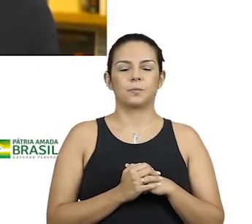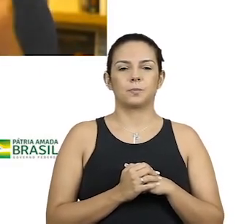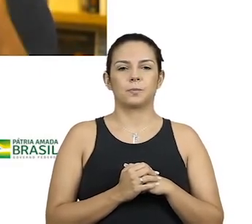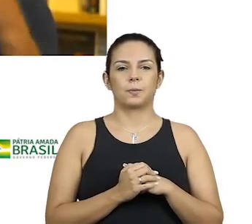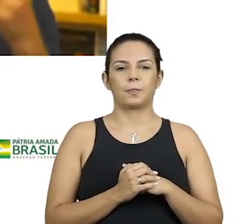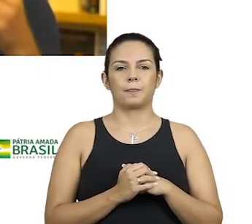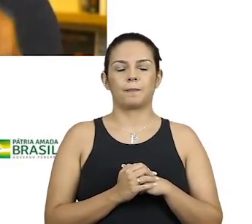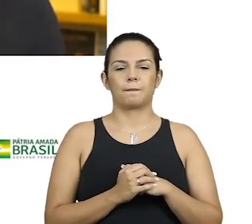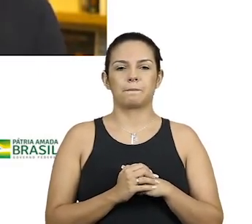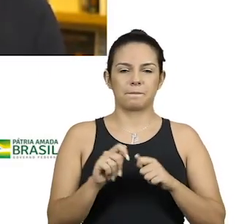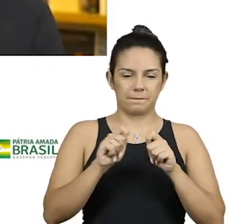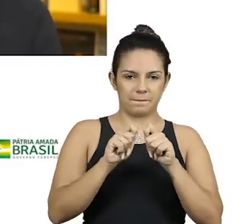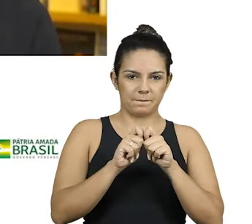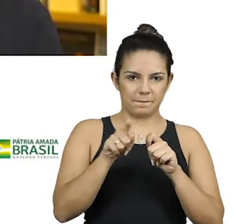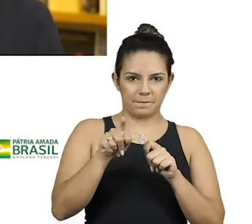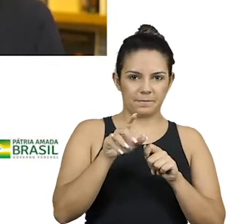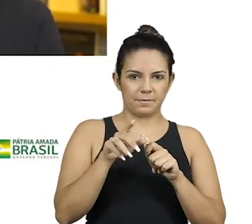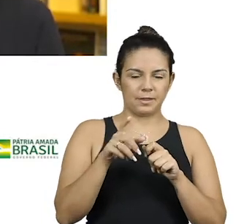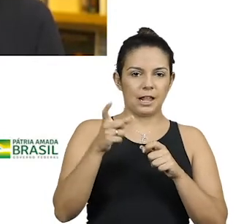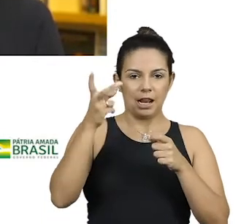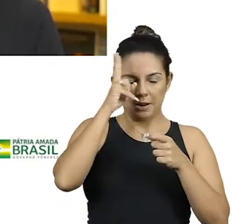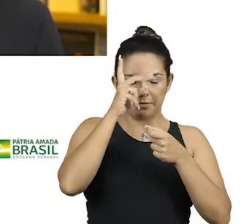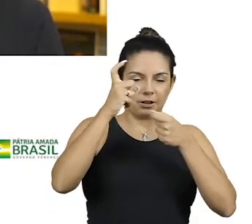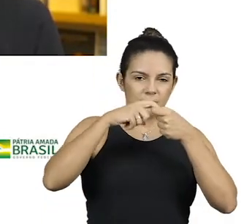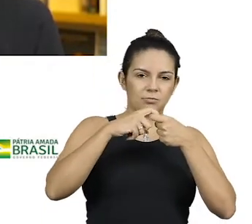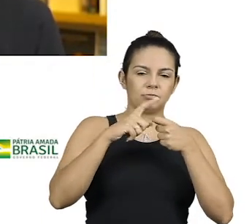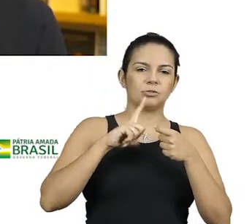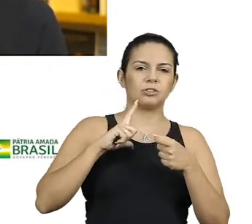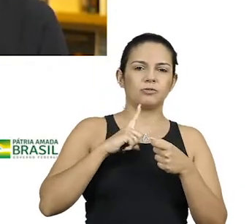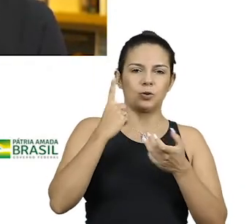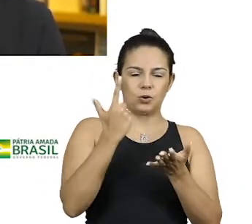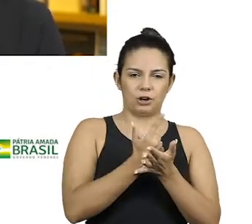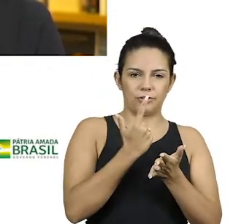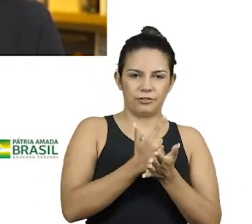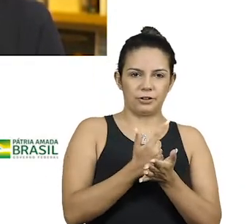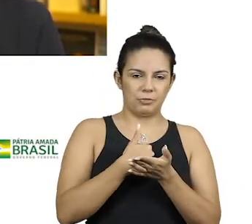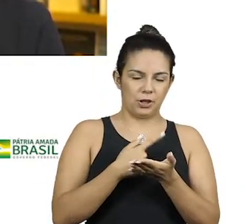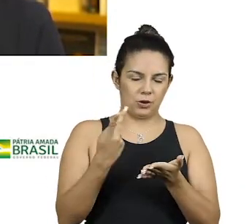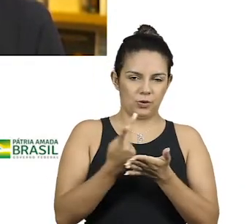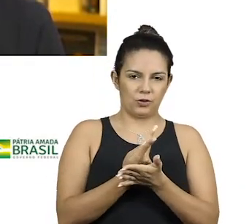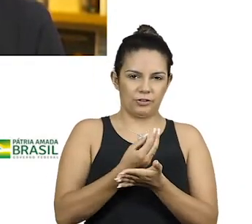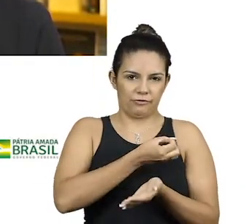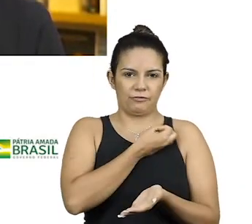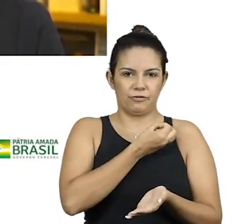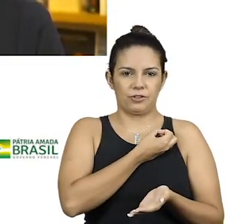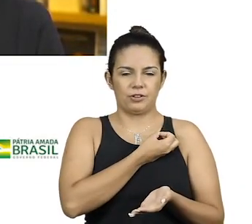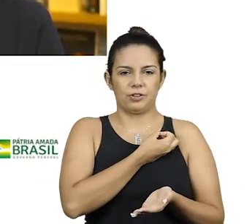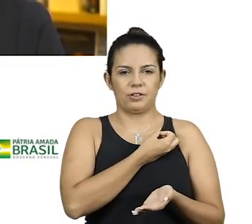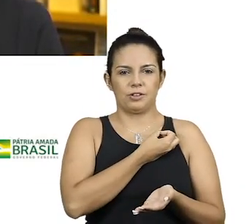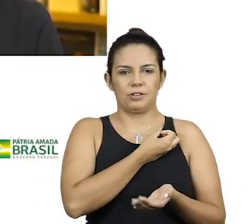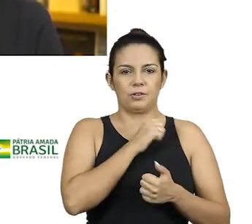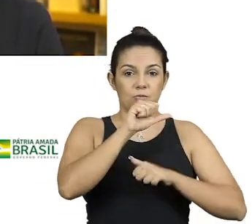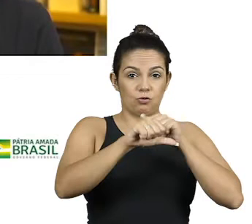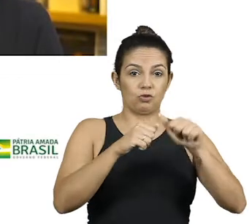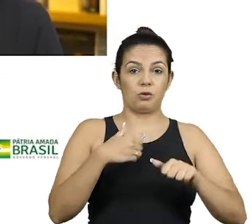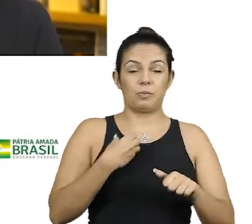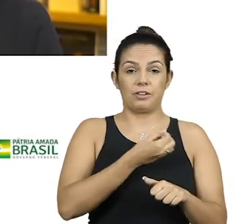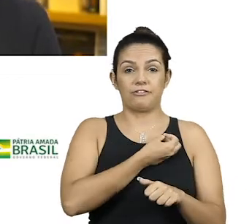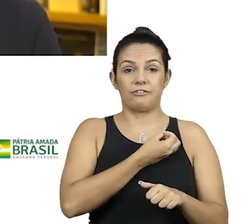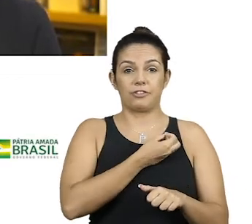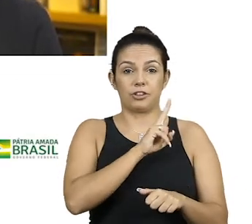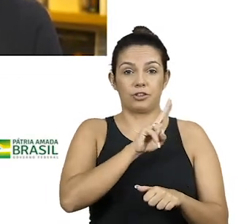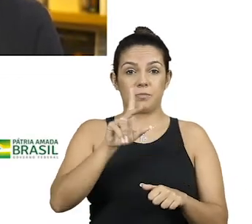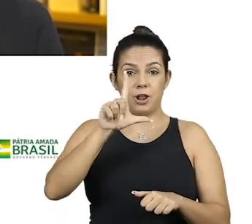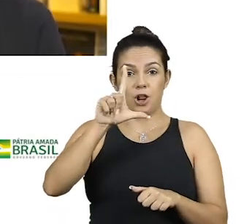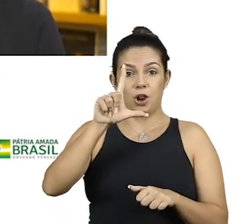Para fazer essa recapitulação, teve um livro que me aconteceu na vida que mudou a minha vida. Esse livro se chama